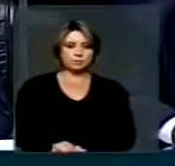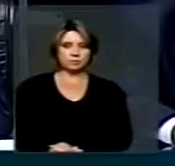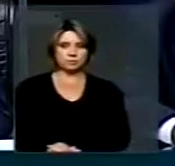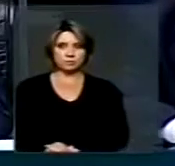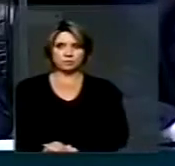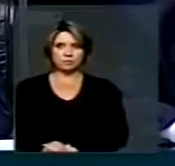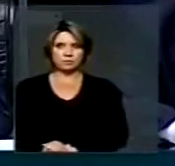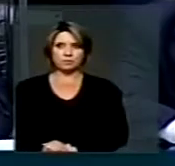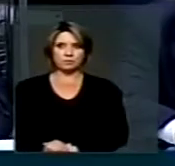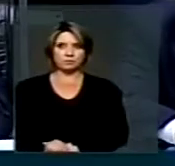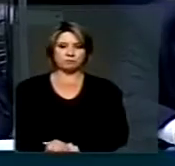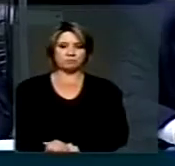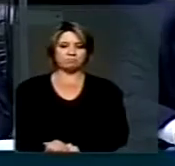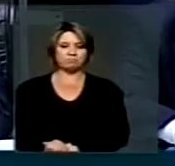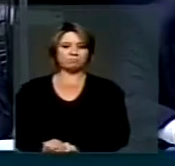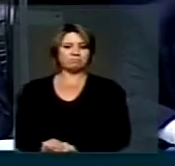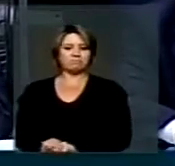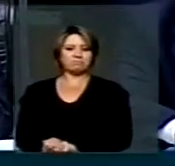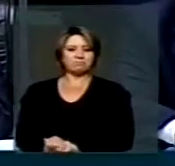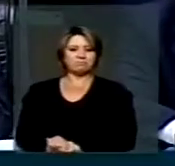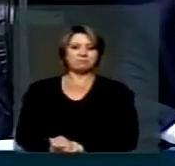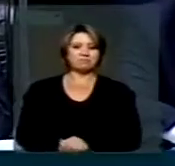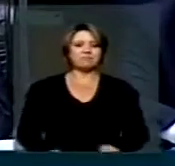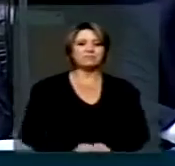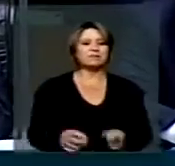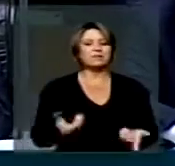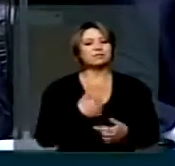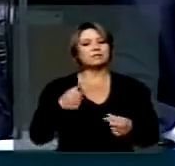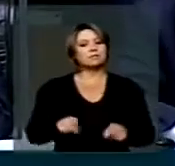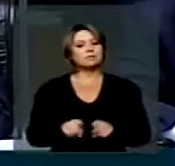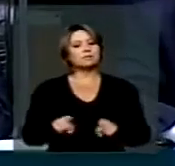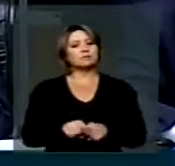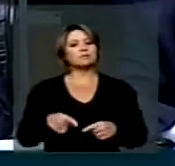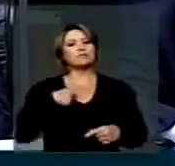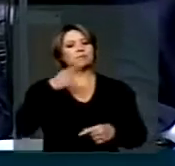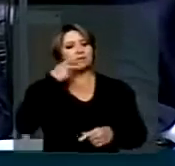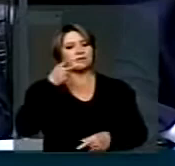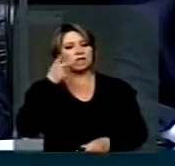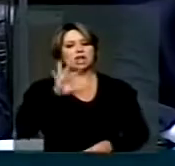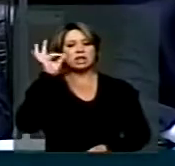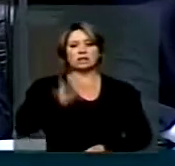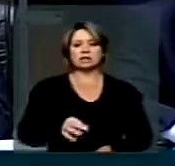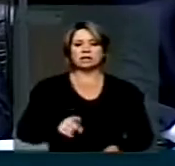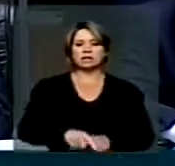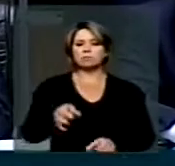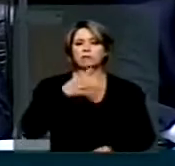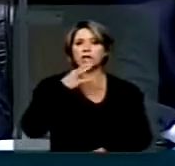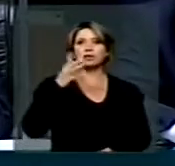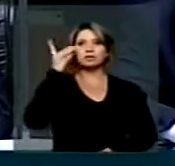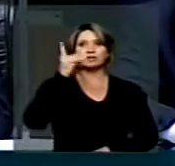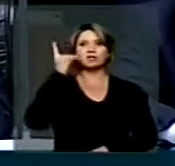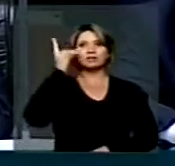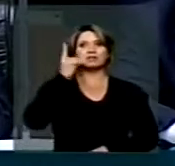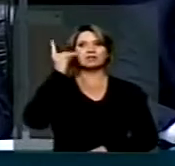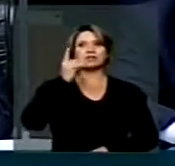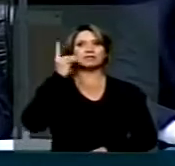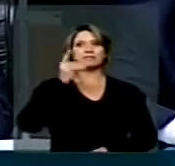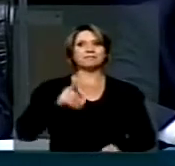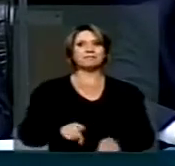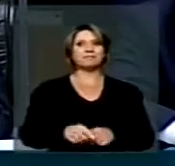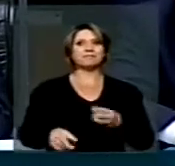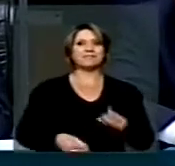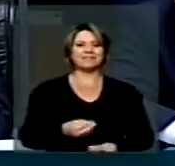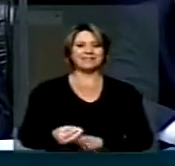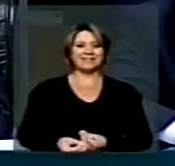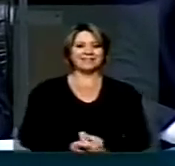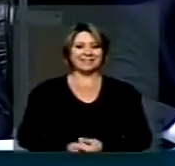O deputado, deputado, já o presidente, porque o deputado Galatinho está afirmando que o deputado sequer conhecia o relatório, não é informação